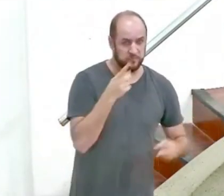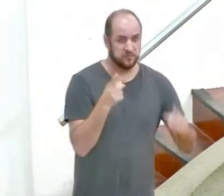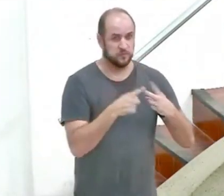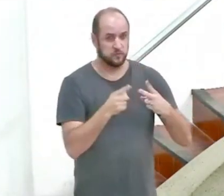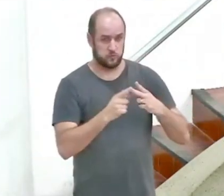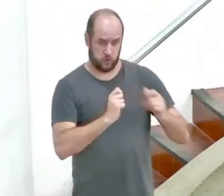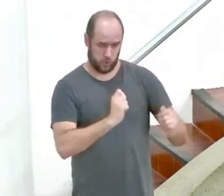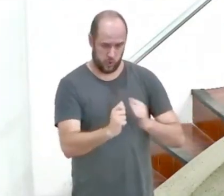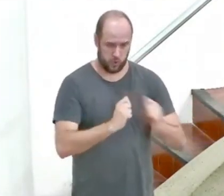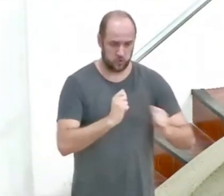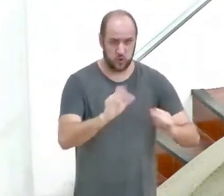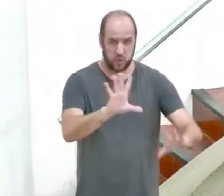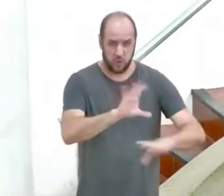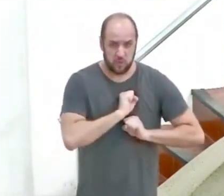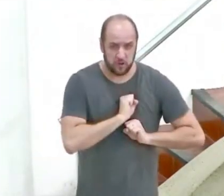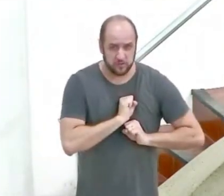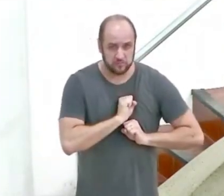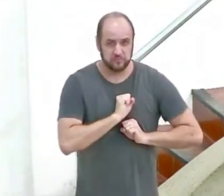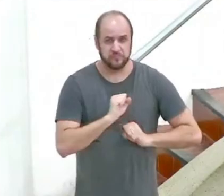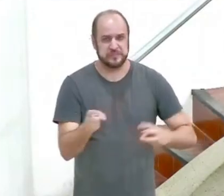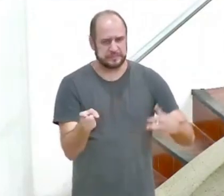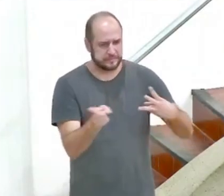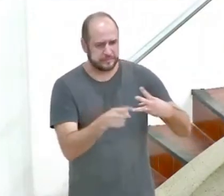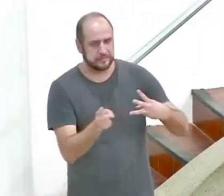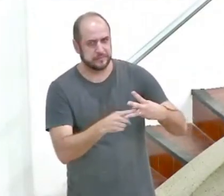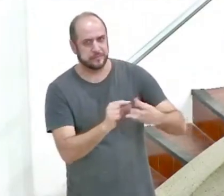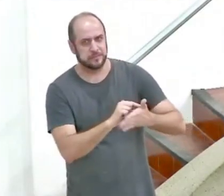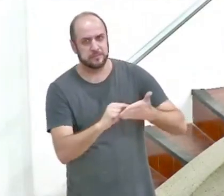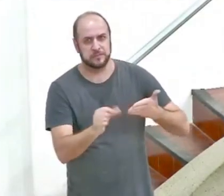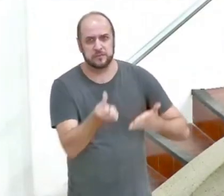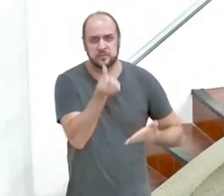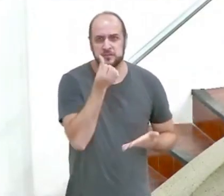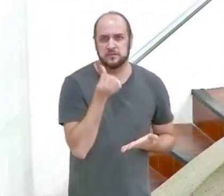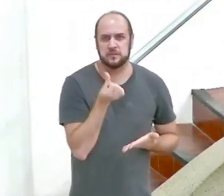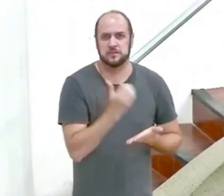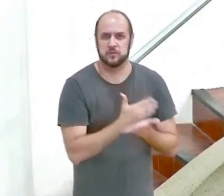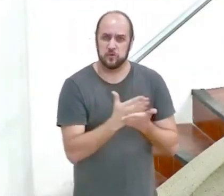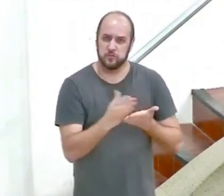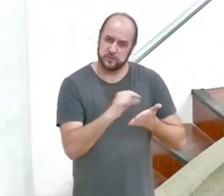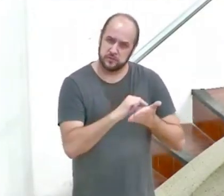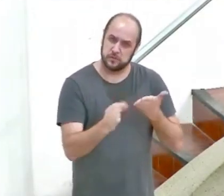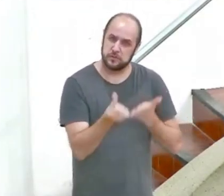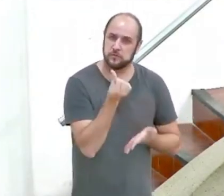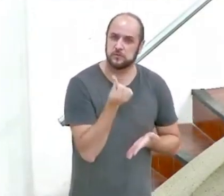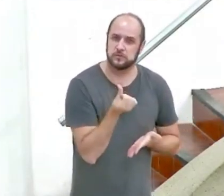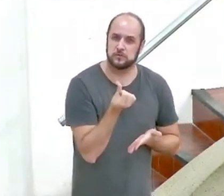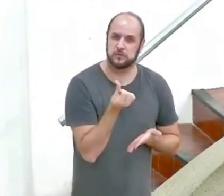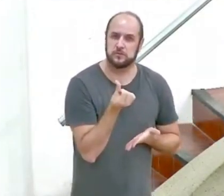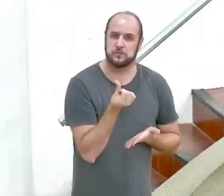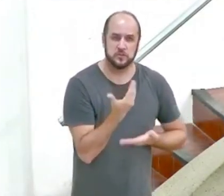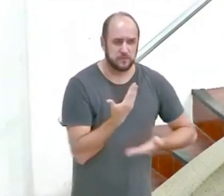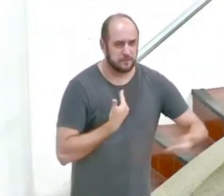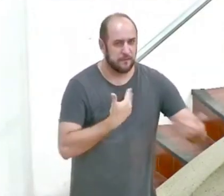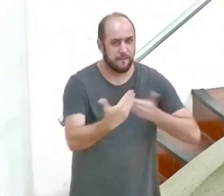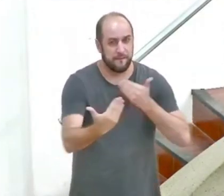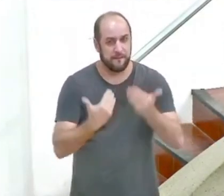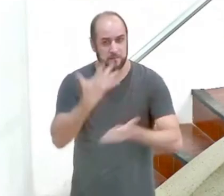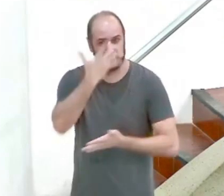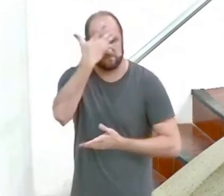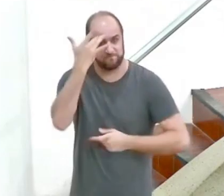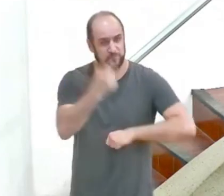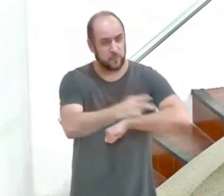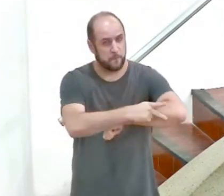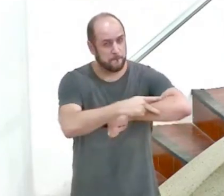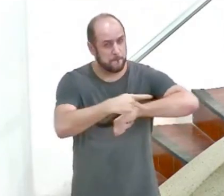suas paixões. Terceiro, no verso 6, no início do verso 6, tratar os irmãos com toda a pureza.